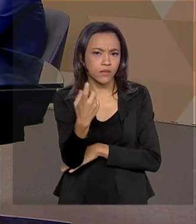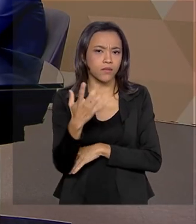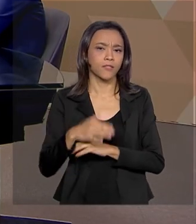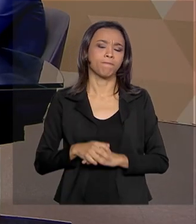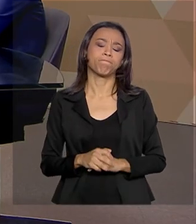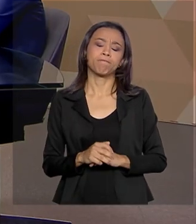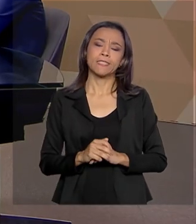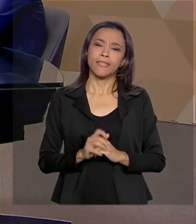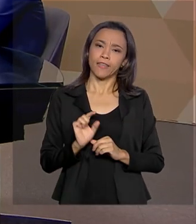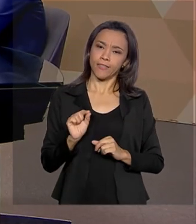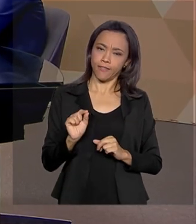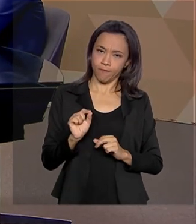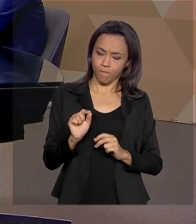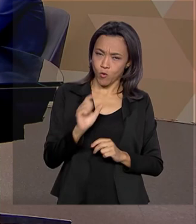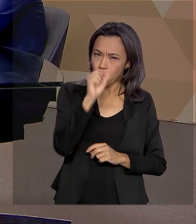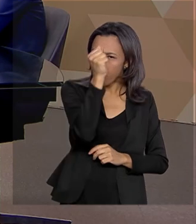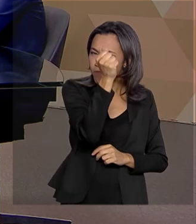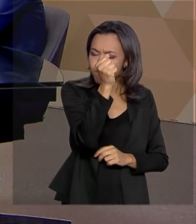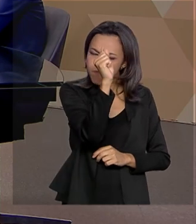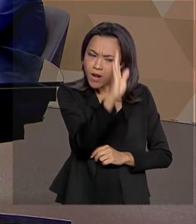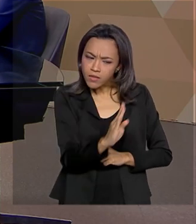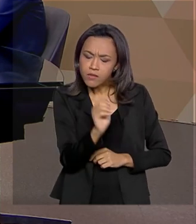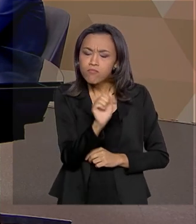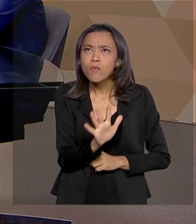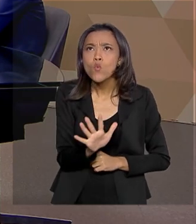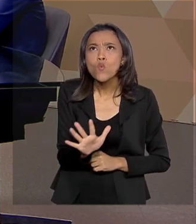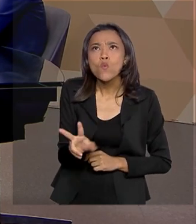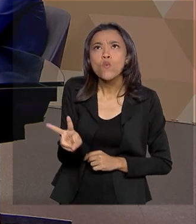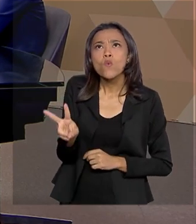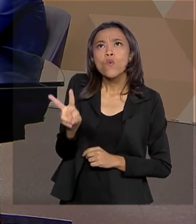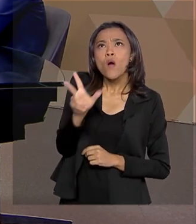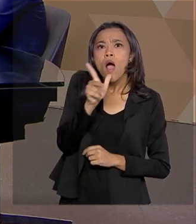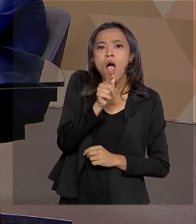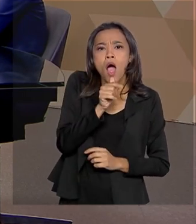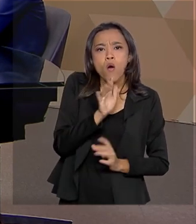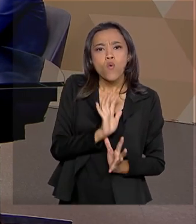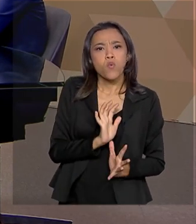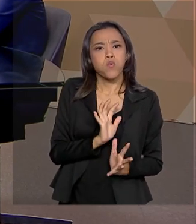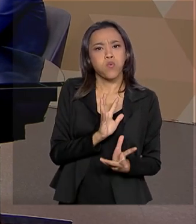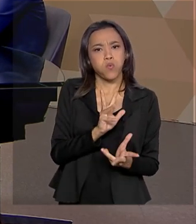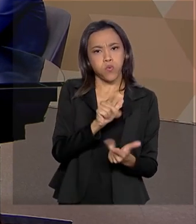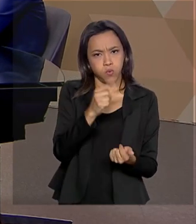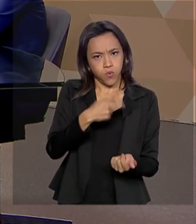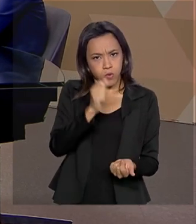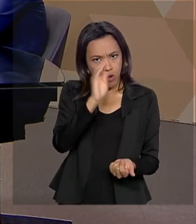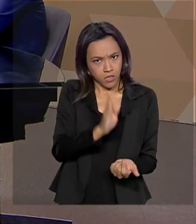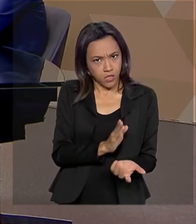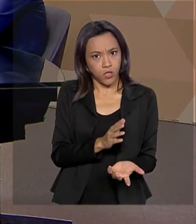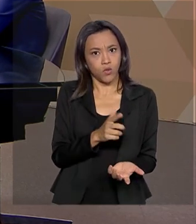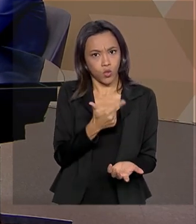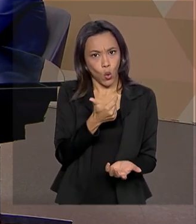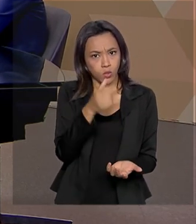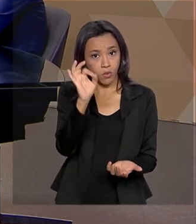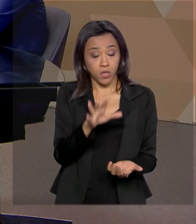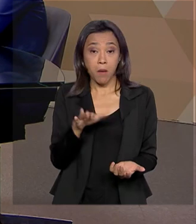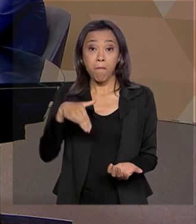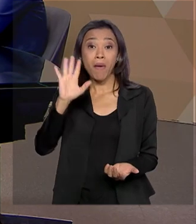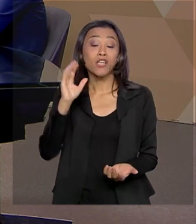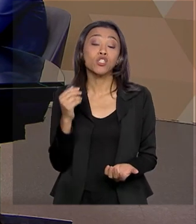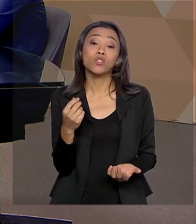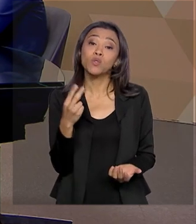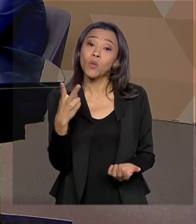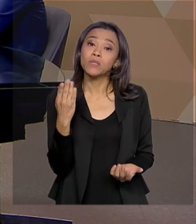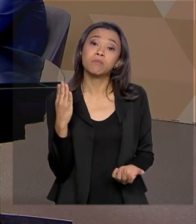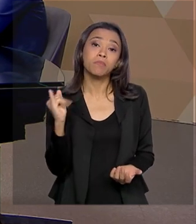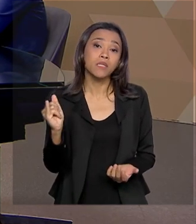que o Brasil tem essa quantidade de água doce no planeta, só que, segundo as Nações Unidas, mais de 2 bilhões de pessoas